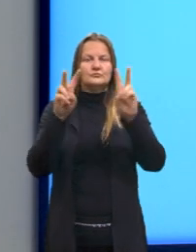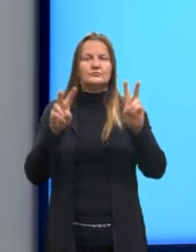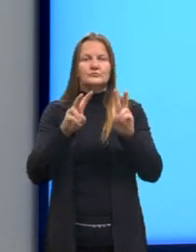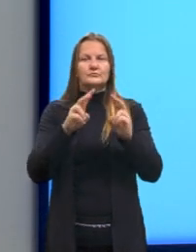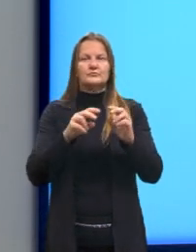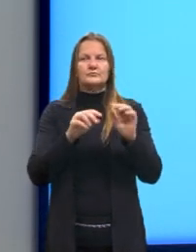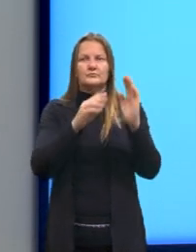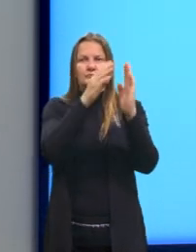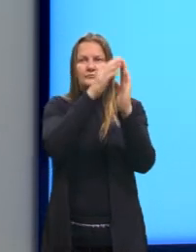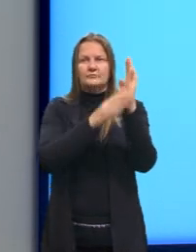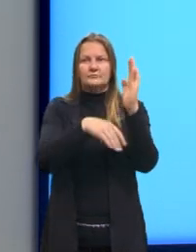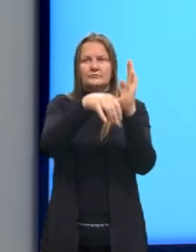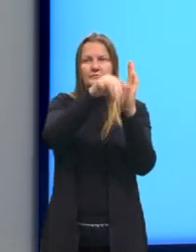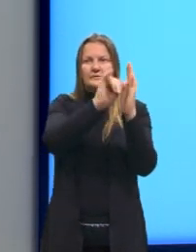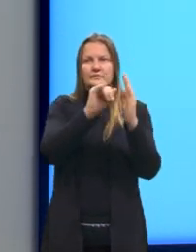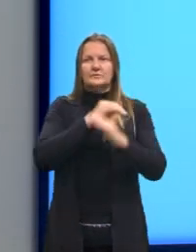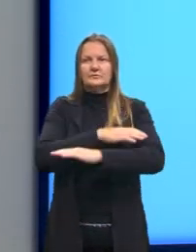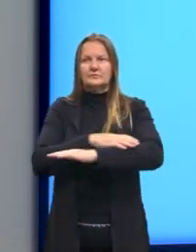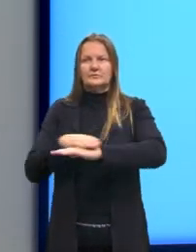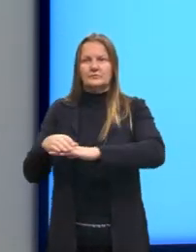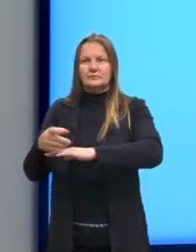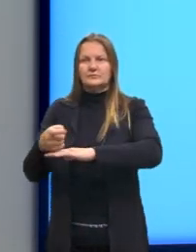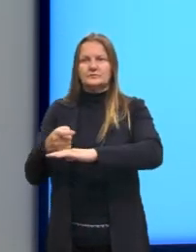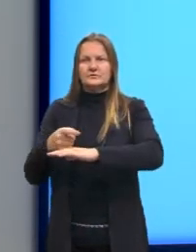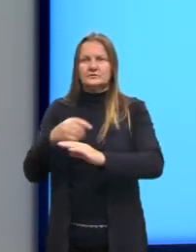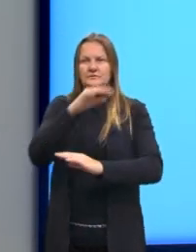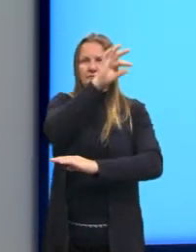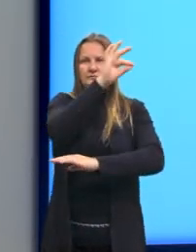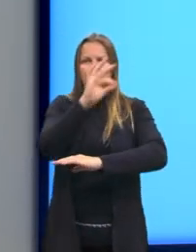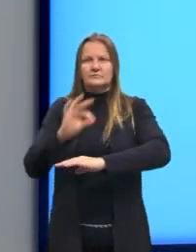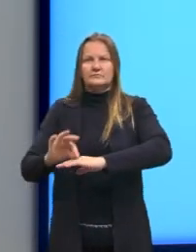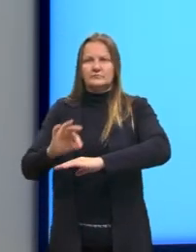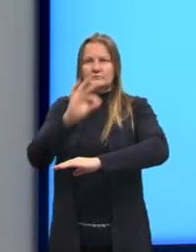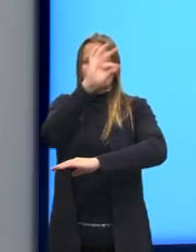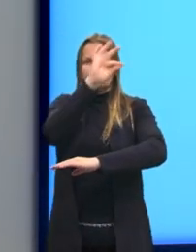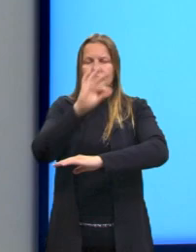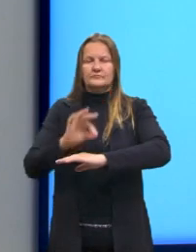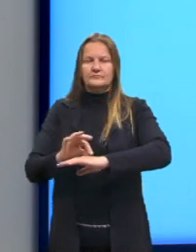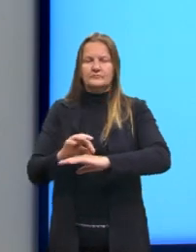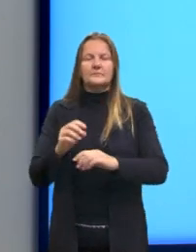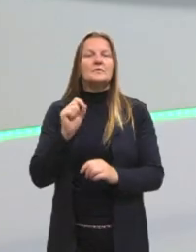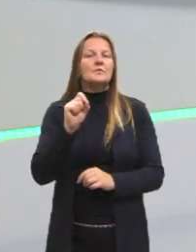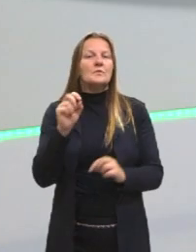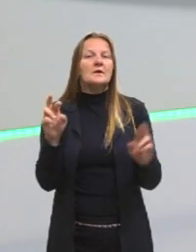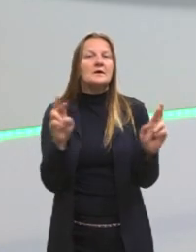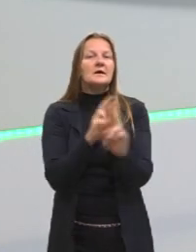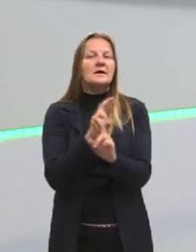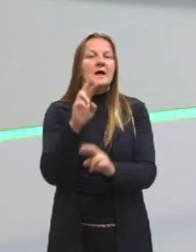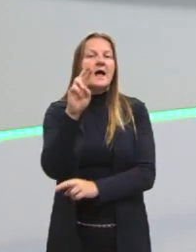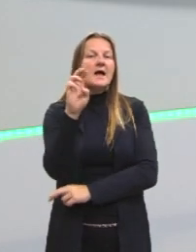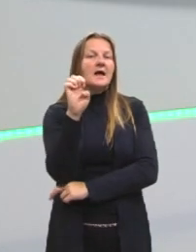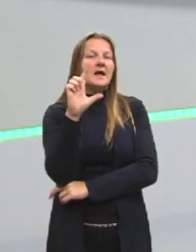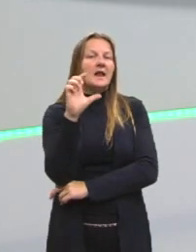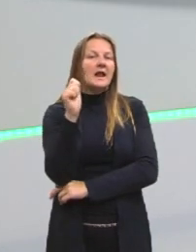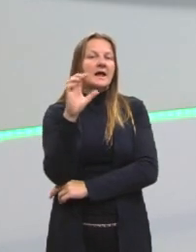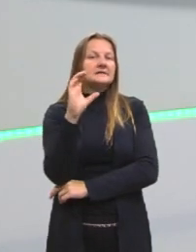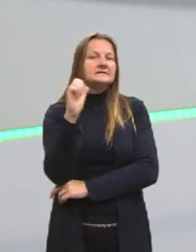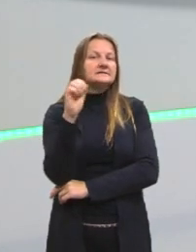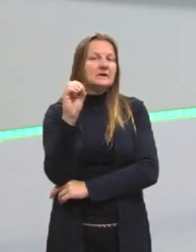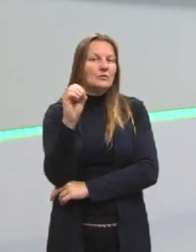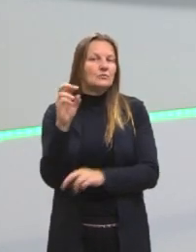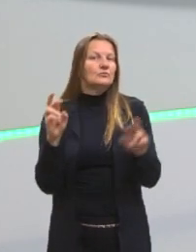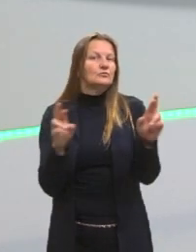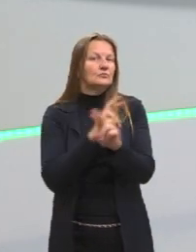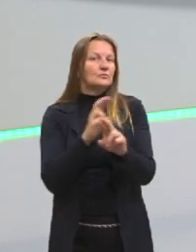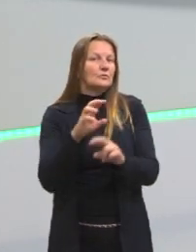a reta. Quando a gente fala, né, em relação ali, ou equação, a gente